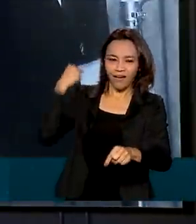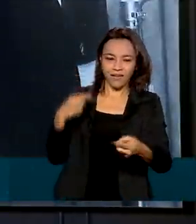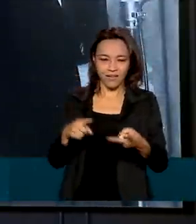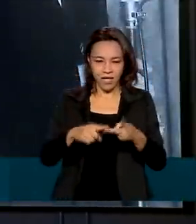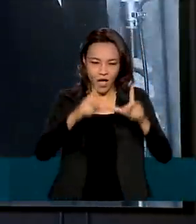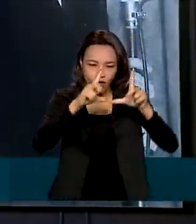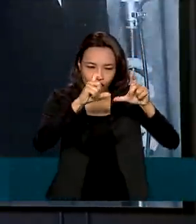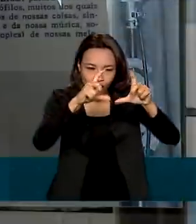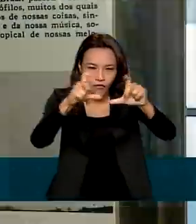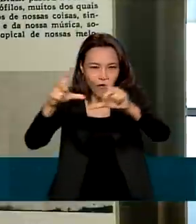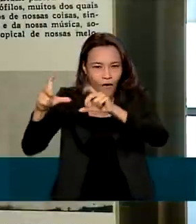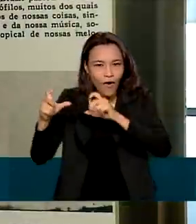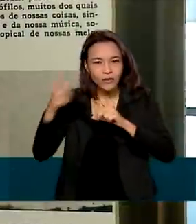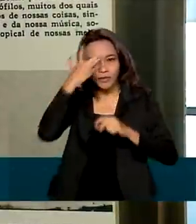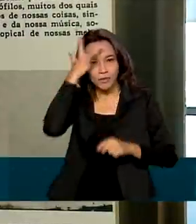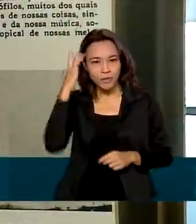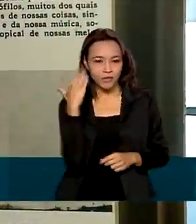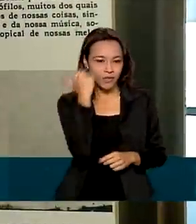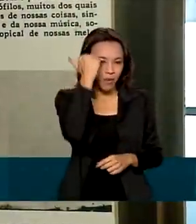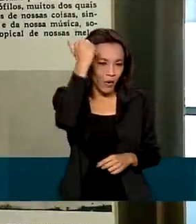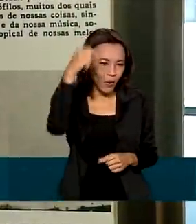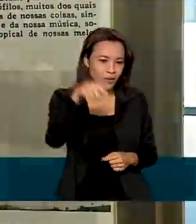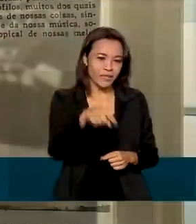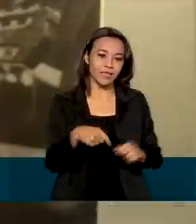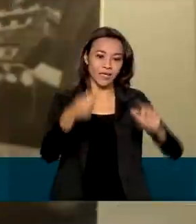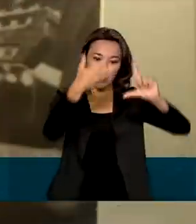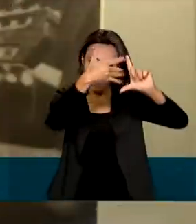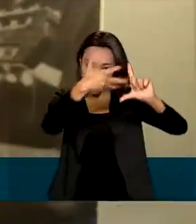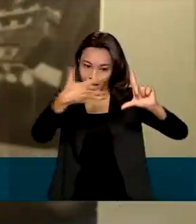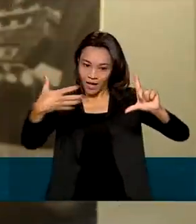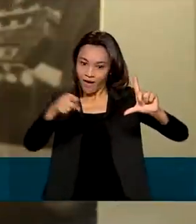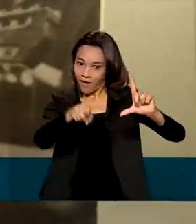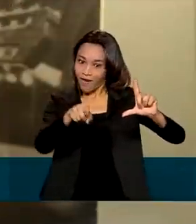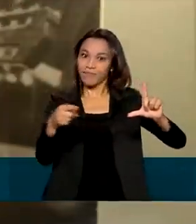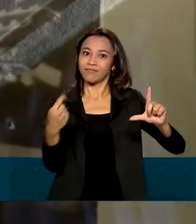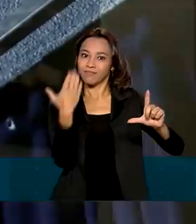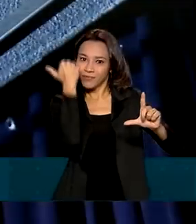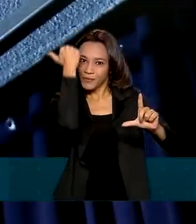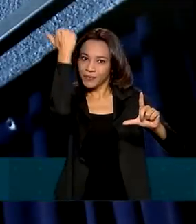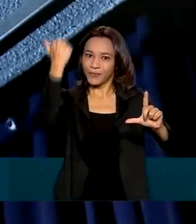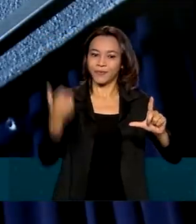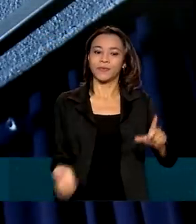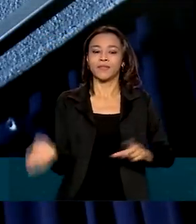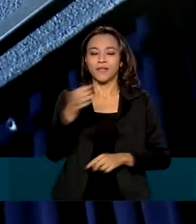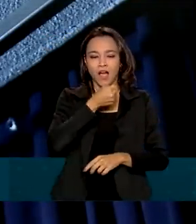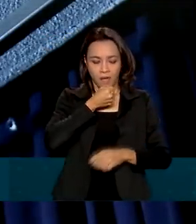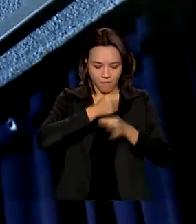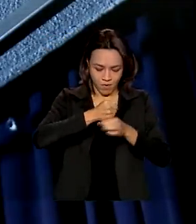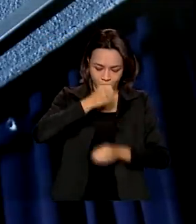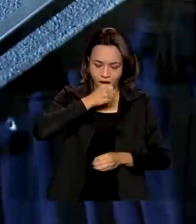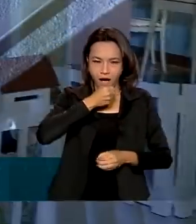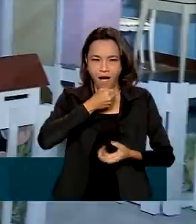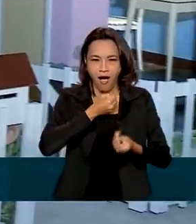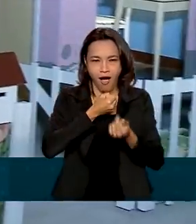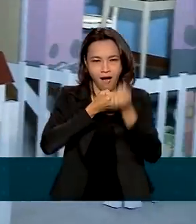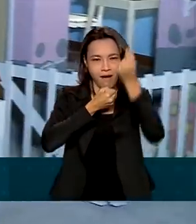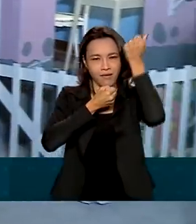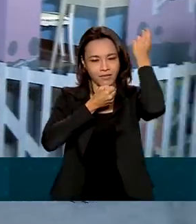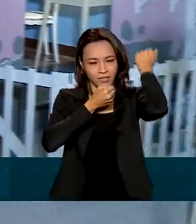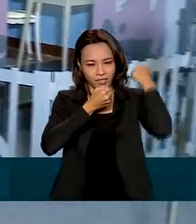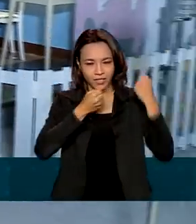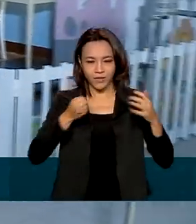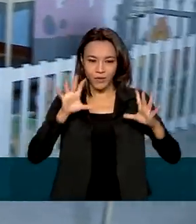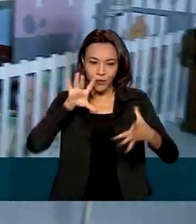fotos de cantores marcantes como Emilinha Borba e Vinícius de Moraes, microfones antigos e todo um cenário